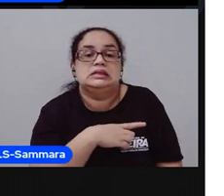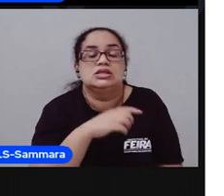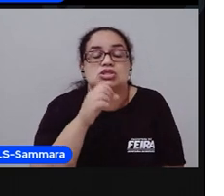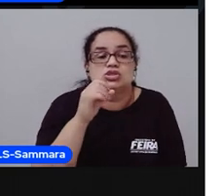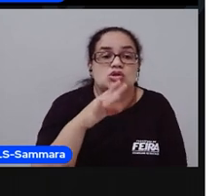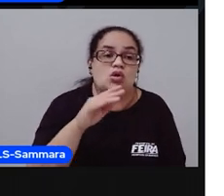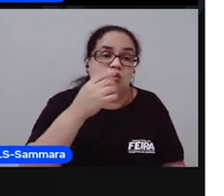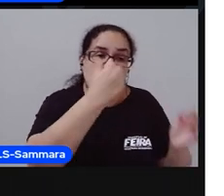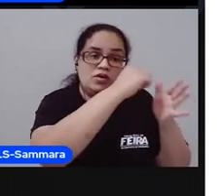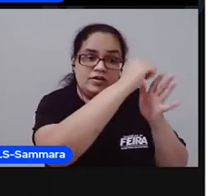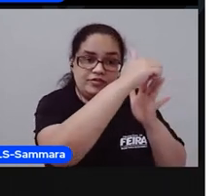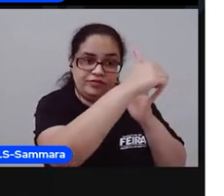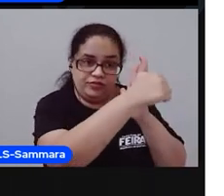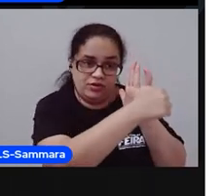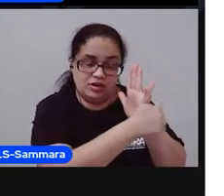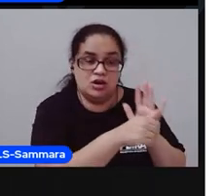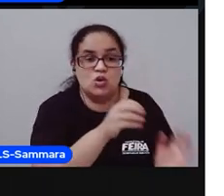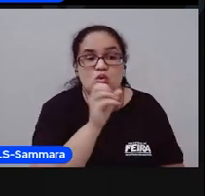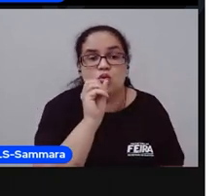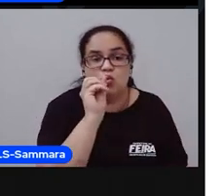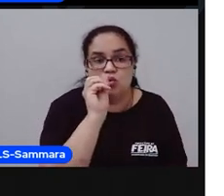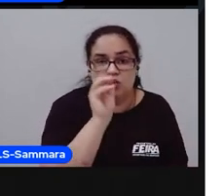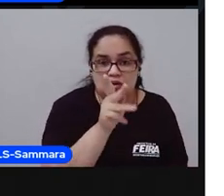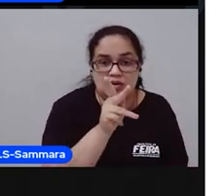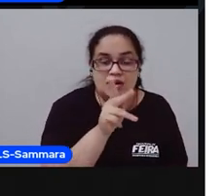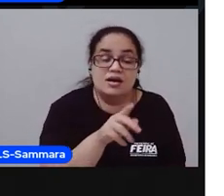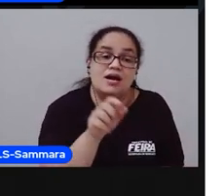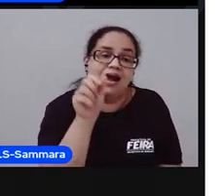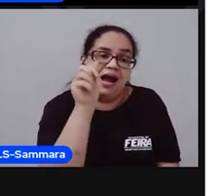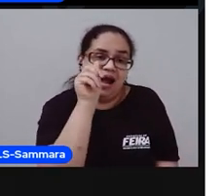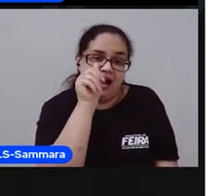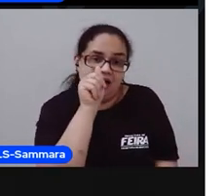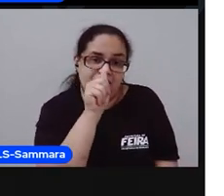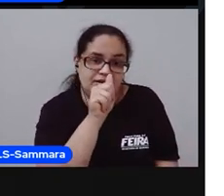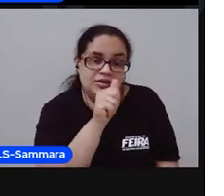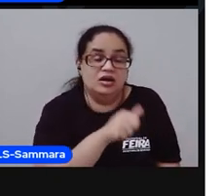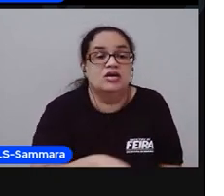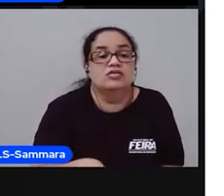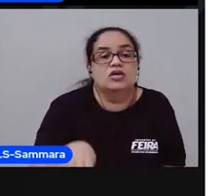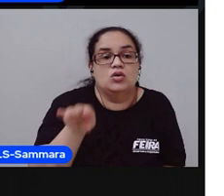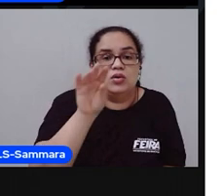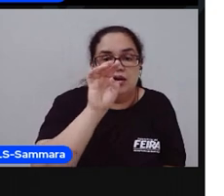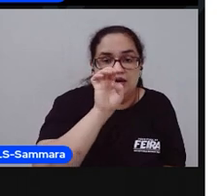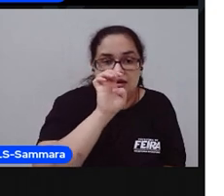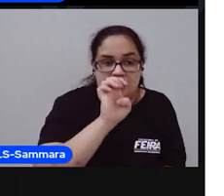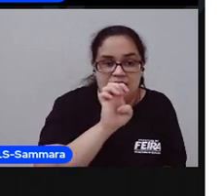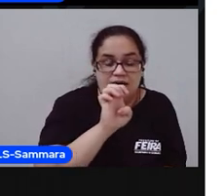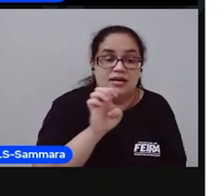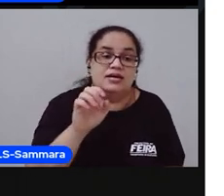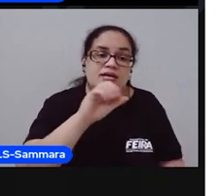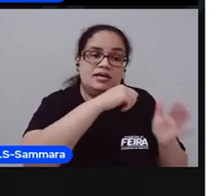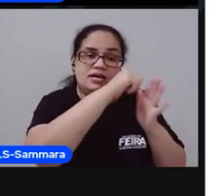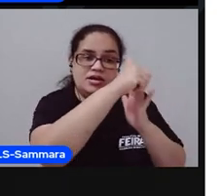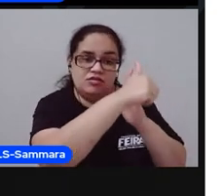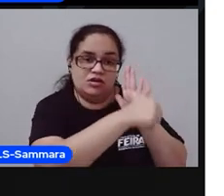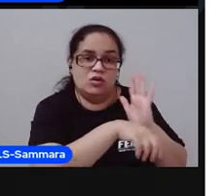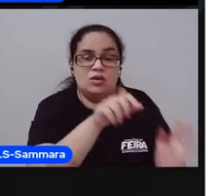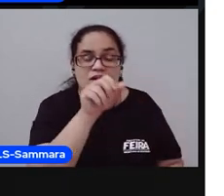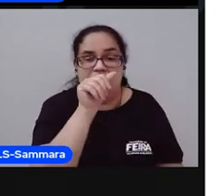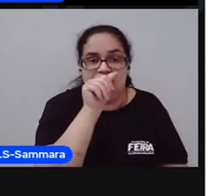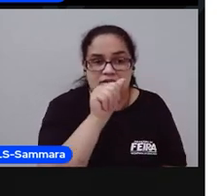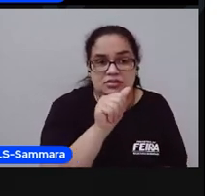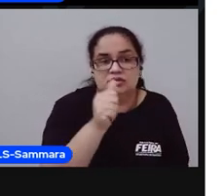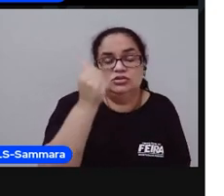vogais, tá? Então, eu tenho a vogal A, a vogal E, e a vogal